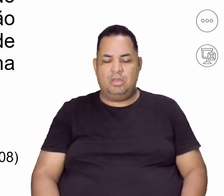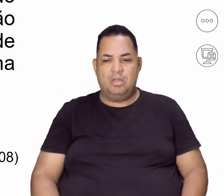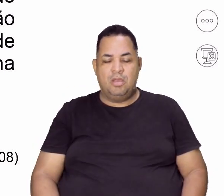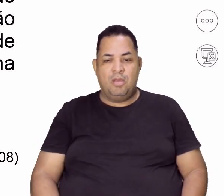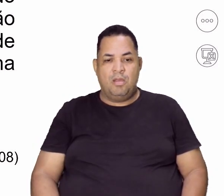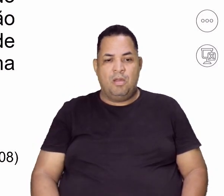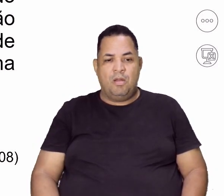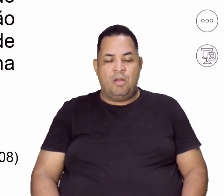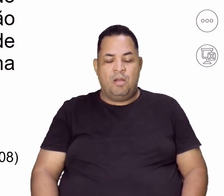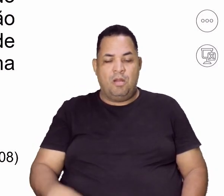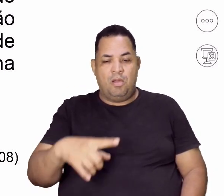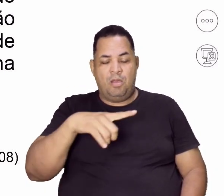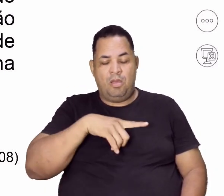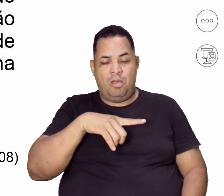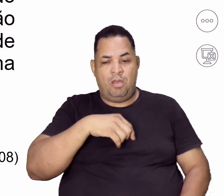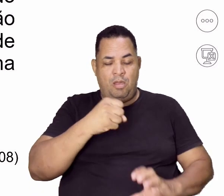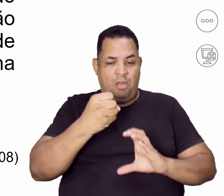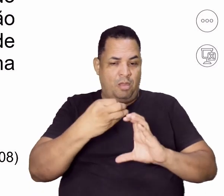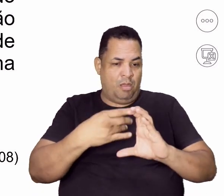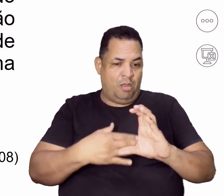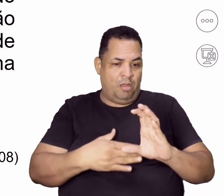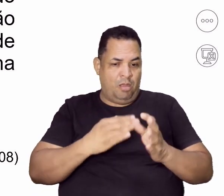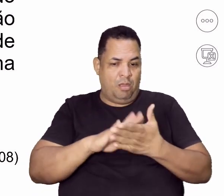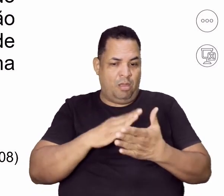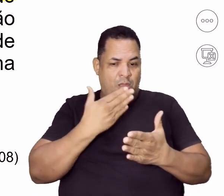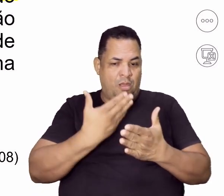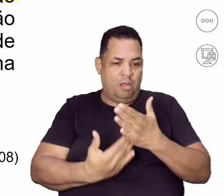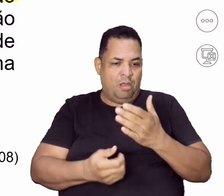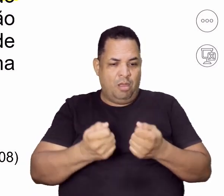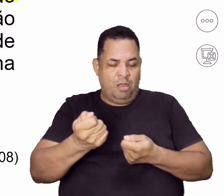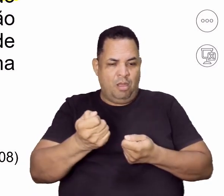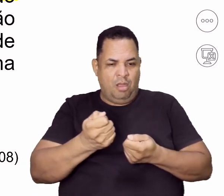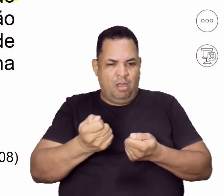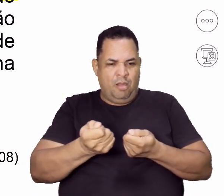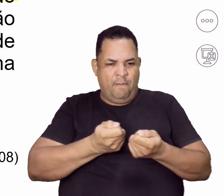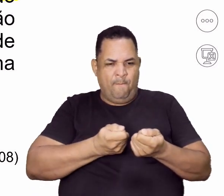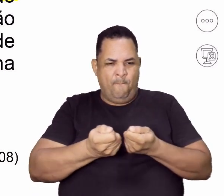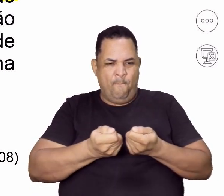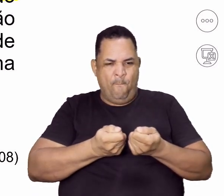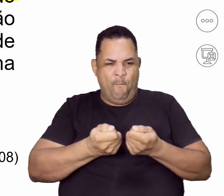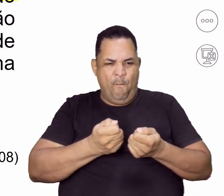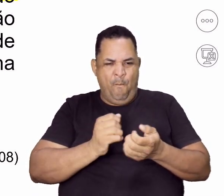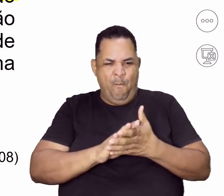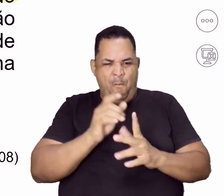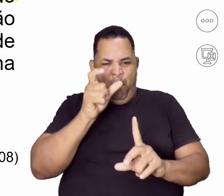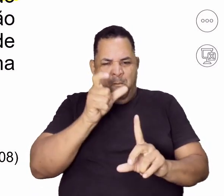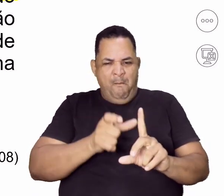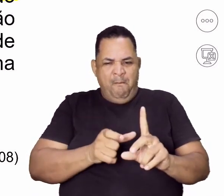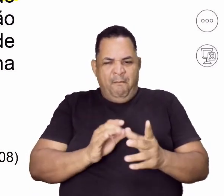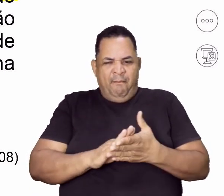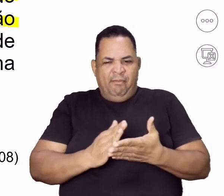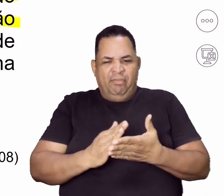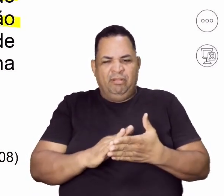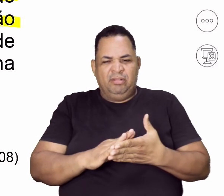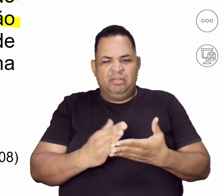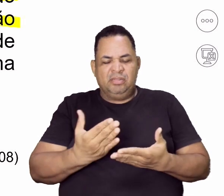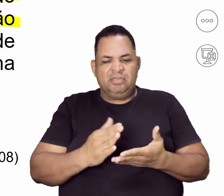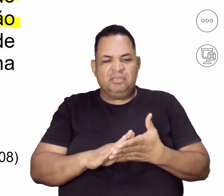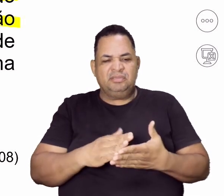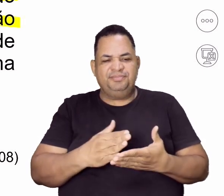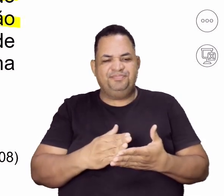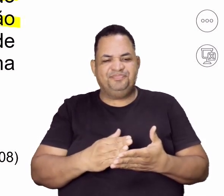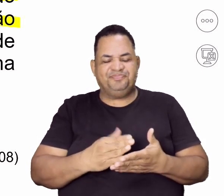Então eu tenho ela caracterizada pela perda do controle do indivíduo, conduzindo a uma